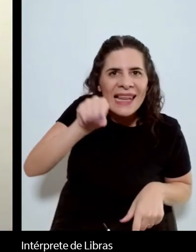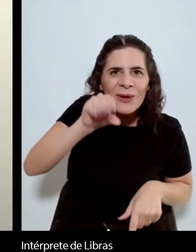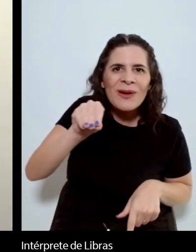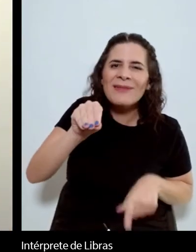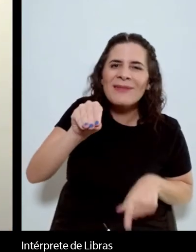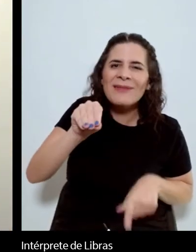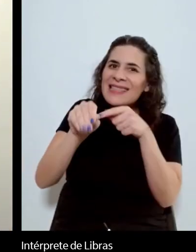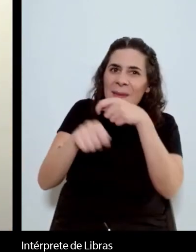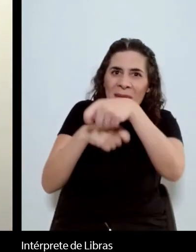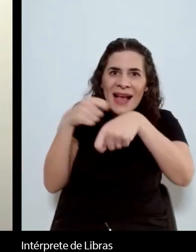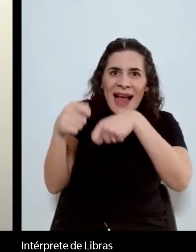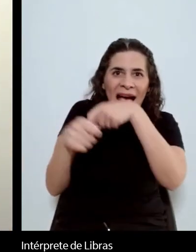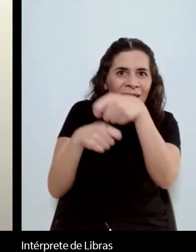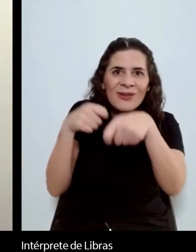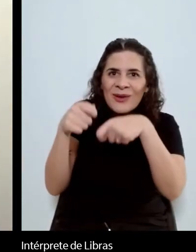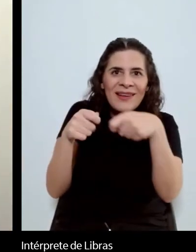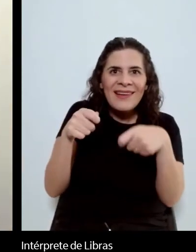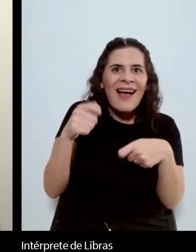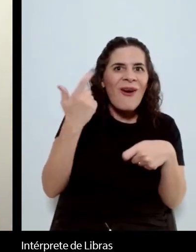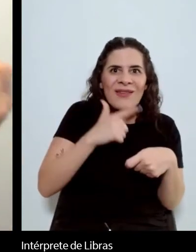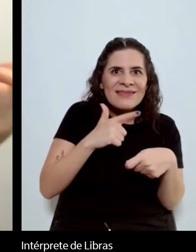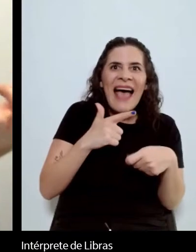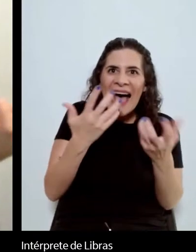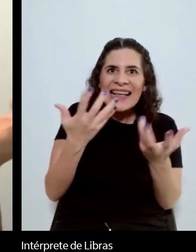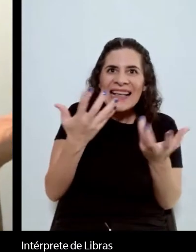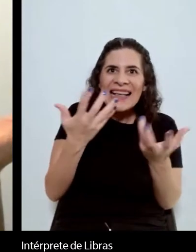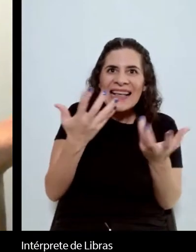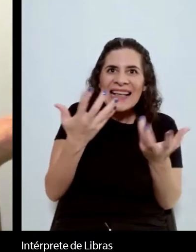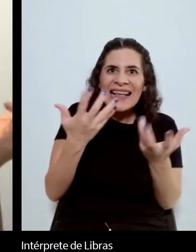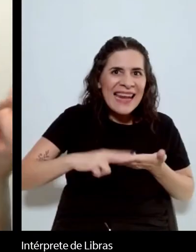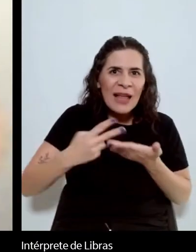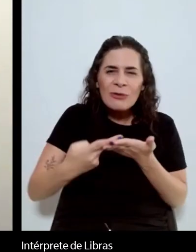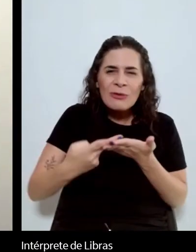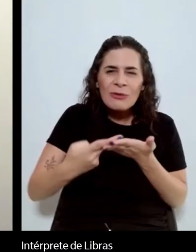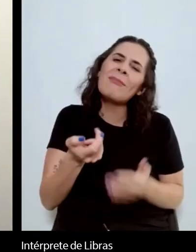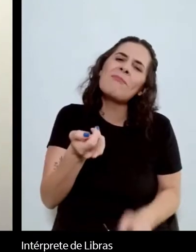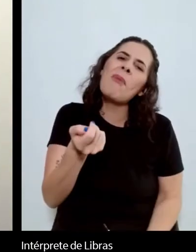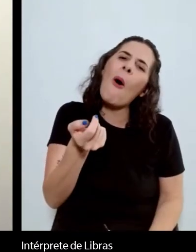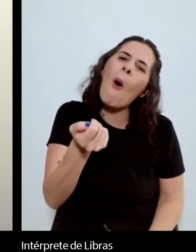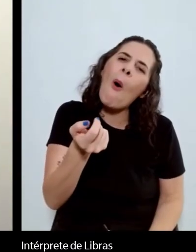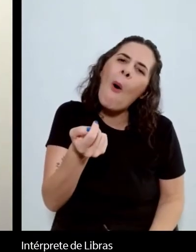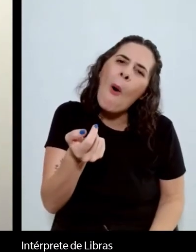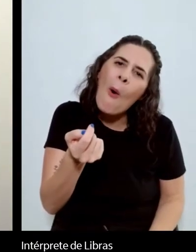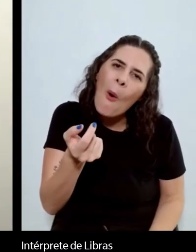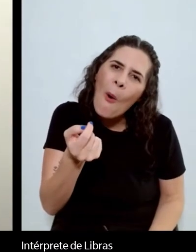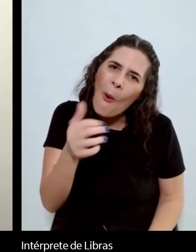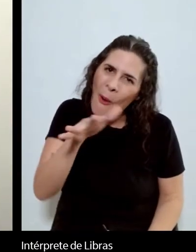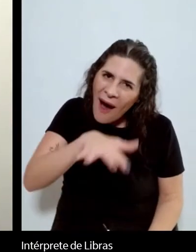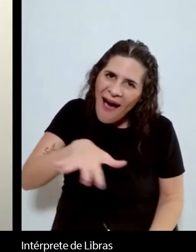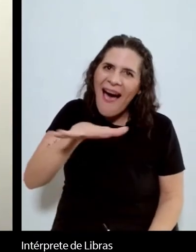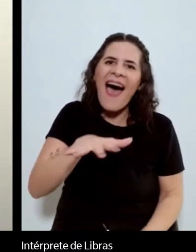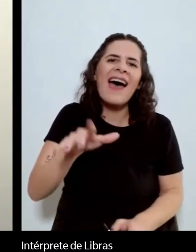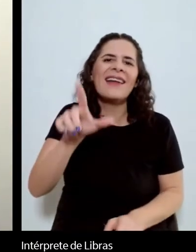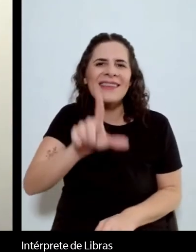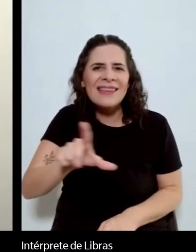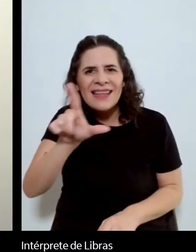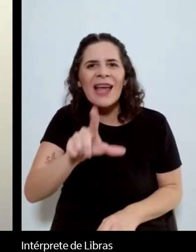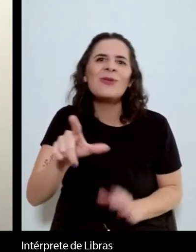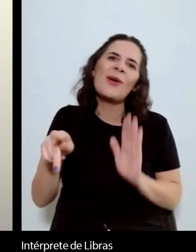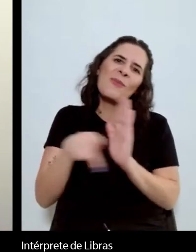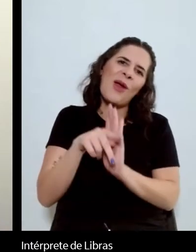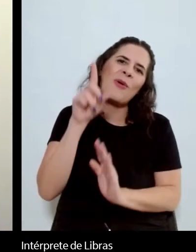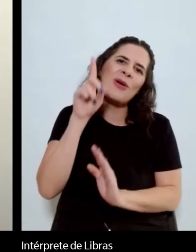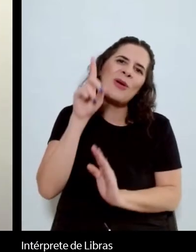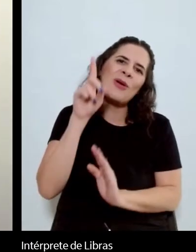mercado muito pequeno, as traduções representam apenas uma pequena parcela no mercado de obras literárias nos Estados